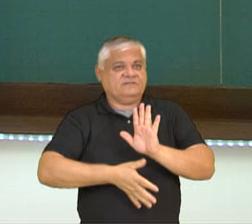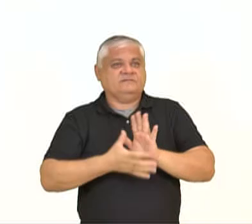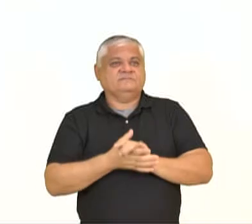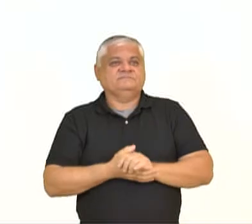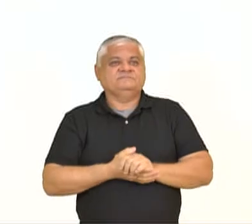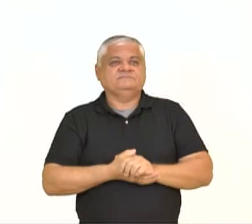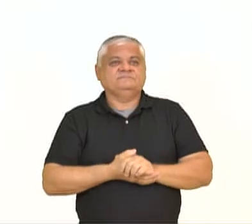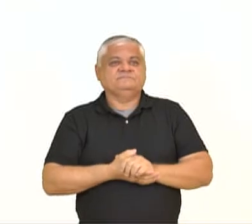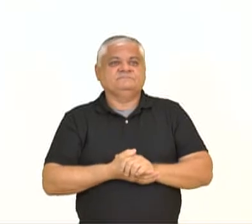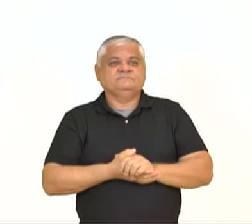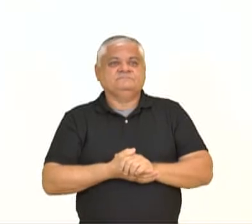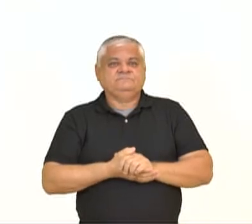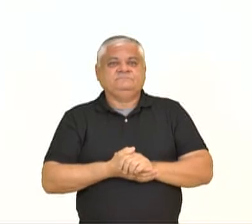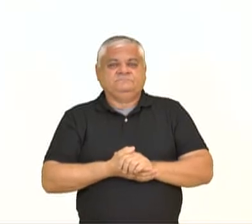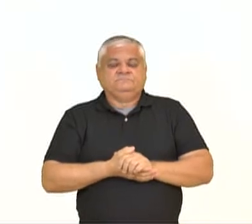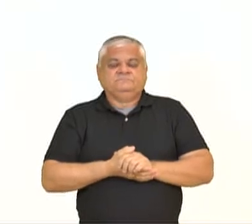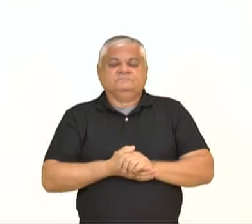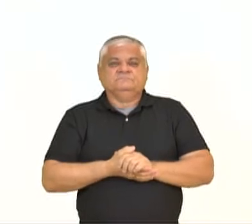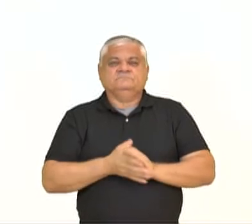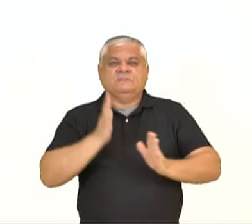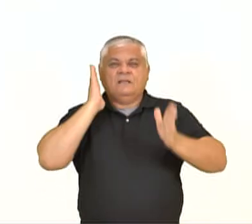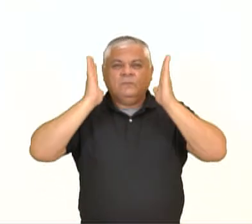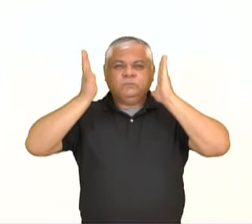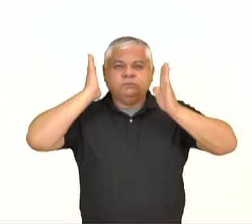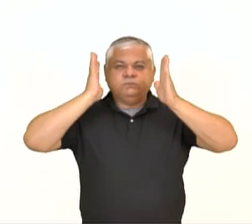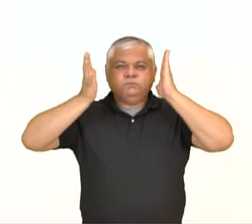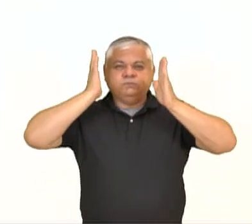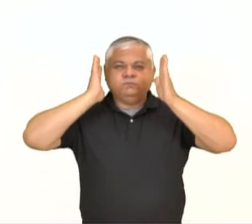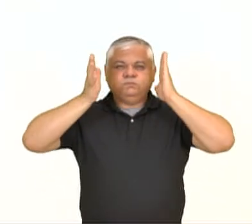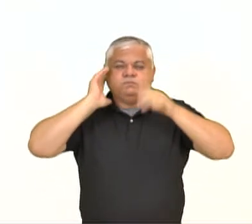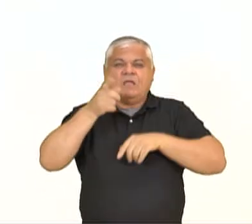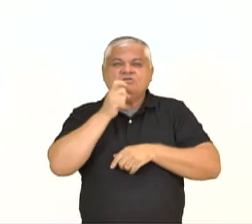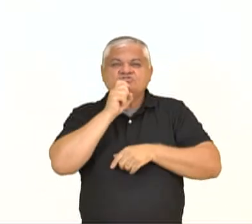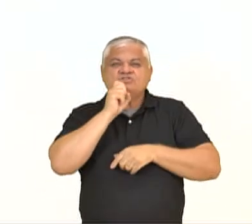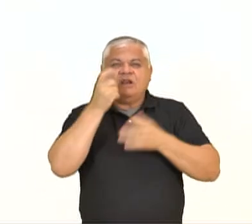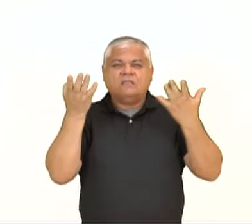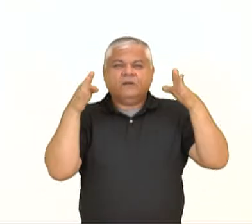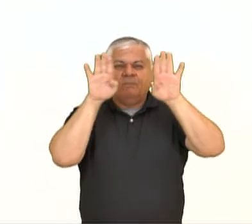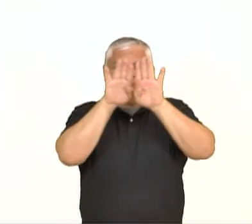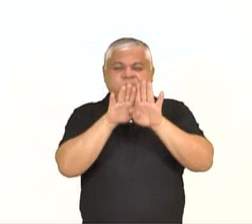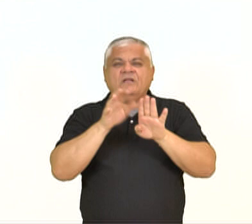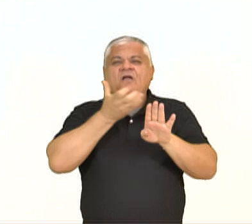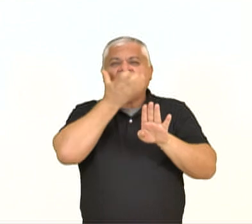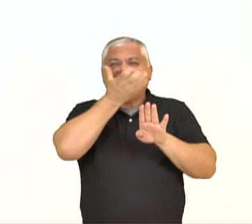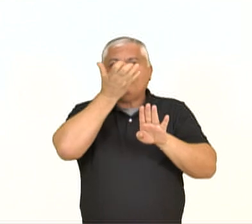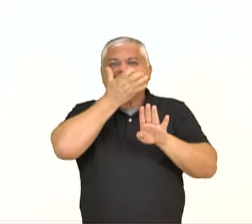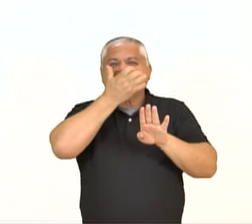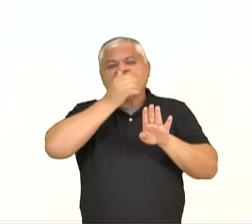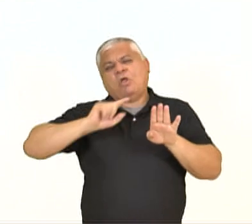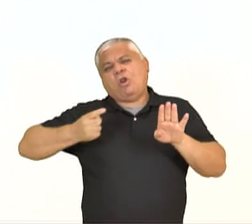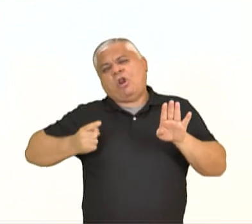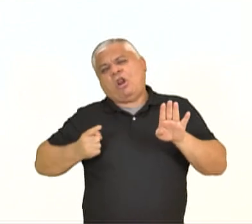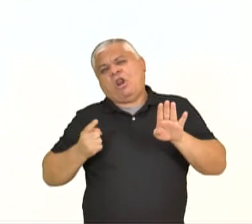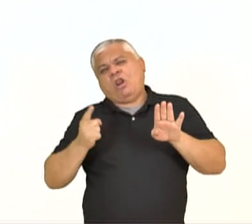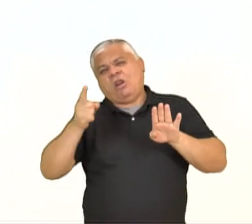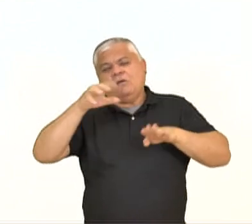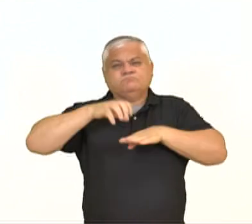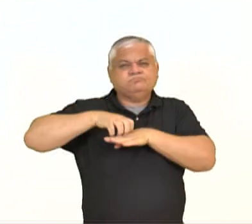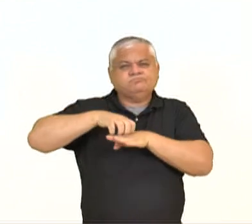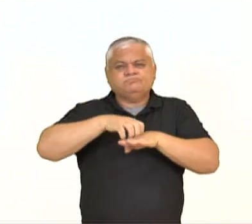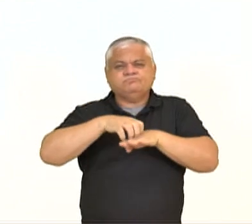Olha lá! Carros frigoríficos são usados para transportar frutos a grandes distâncias, sem que